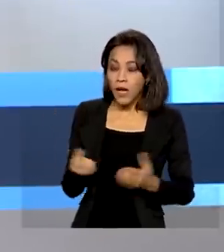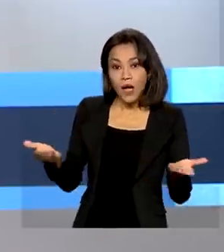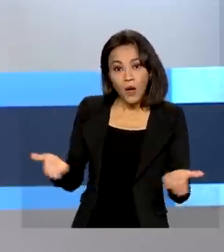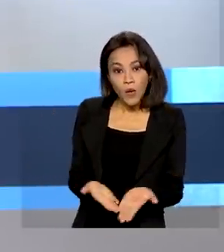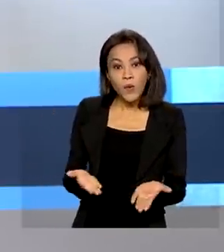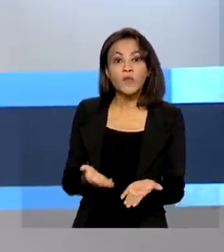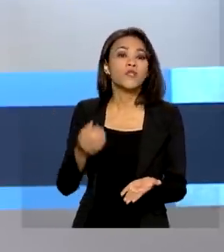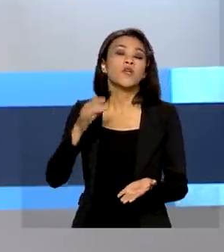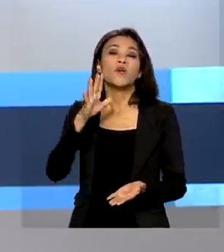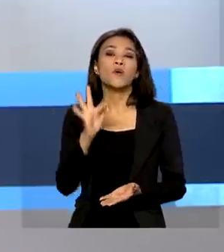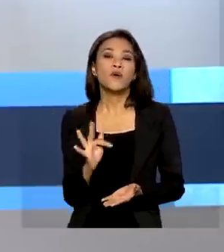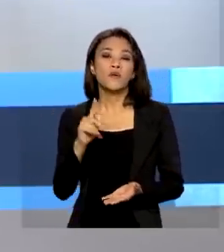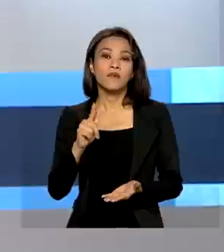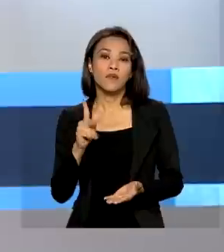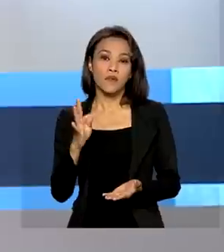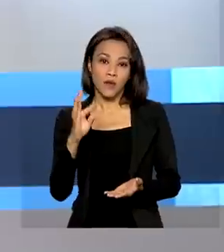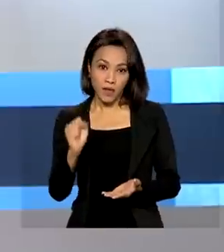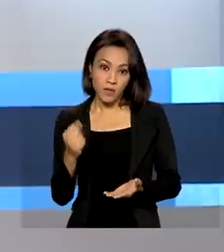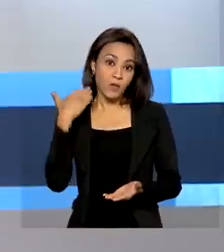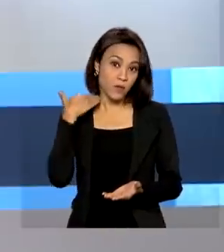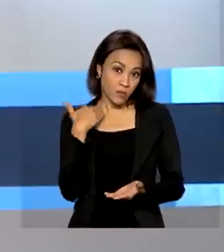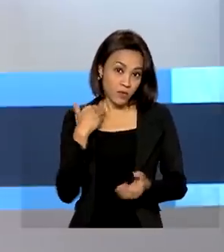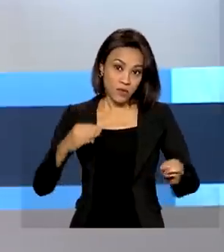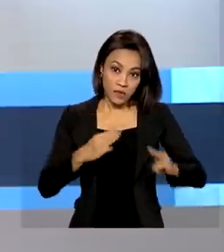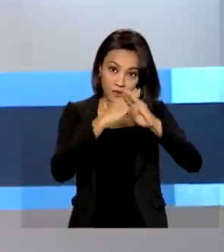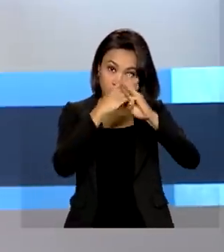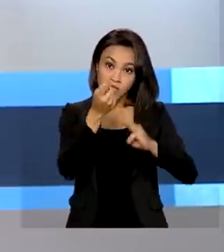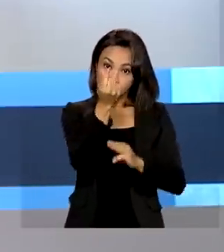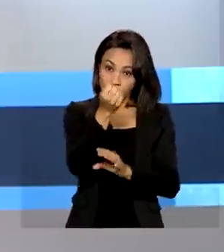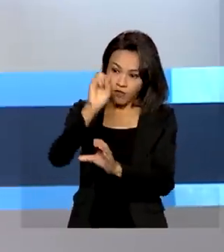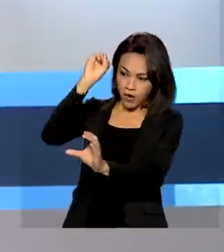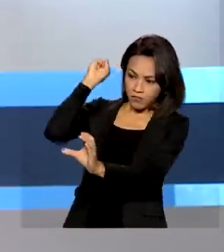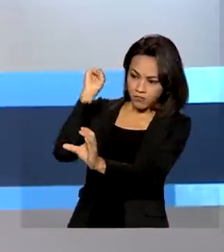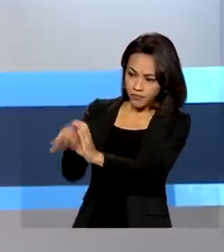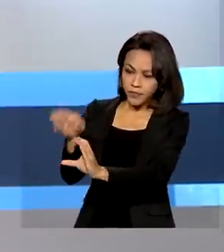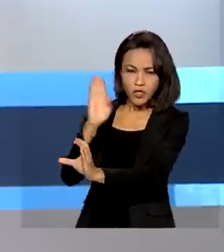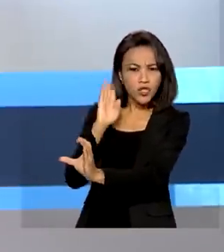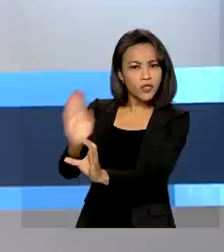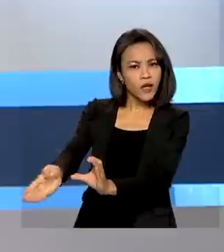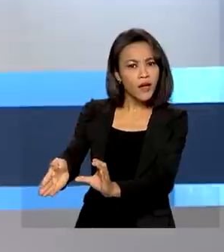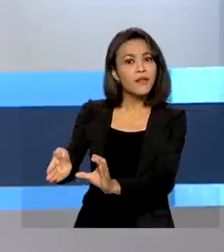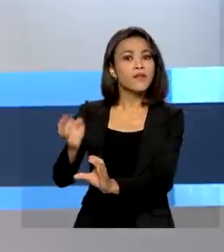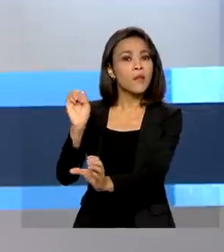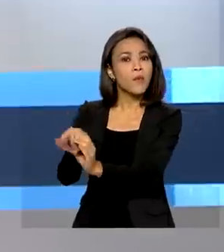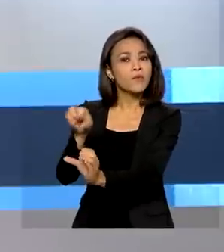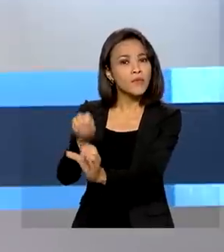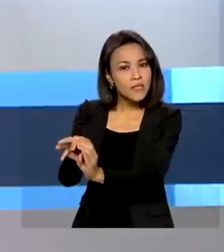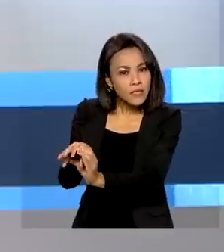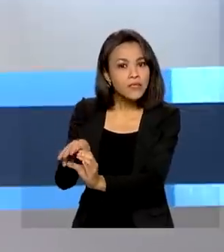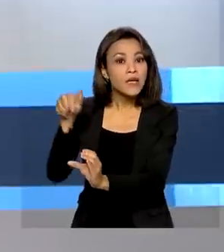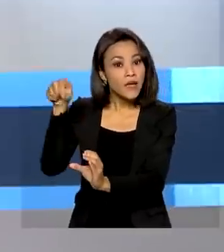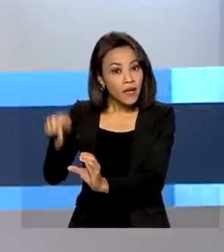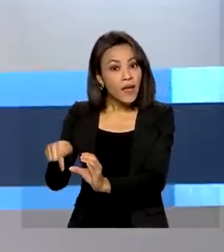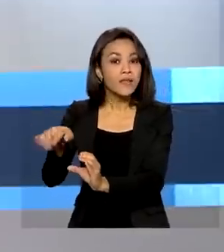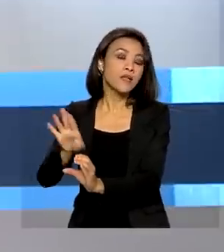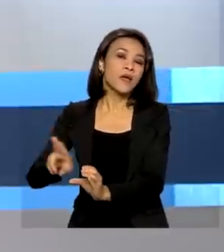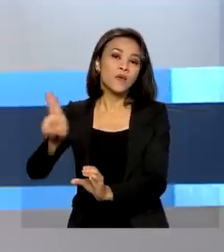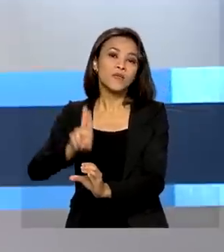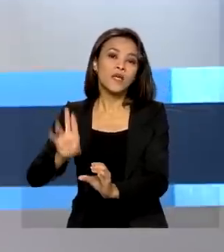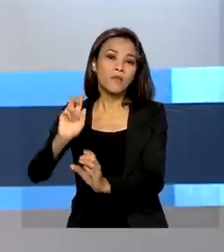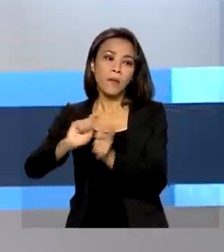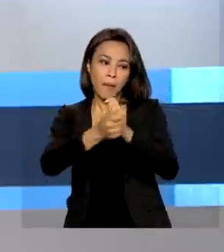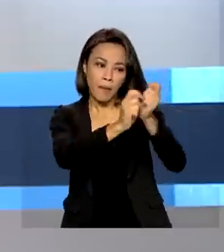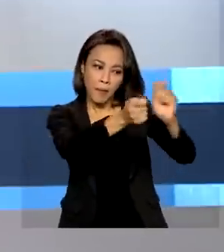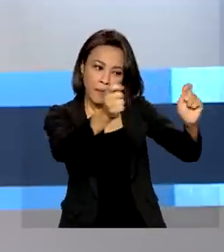Extraordinário. A Caixa Econômica Federal vai depositar automaticamente o dinheiro na conta poupança digital, que é usada para o pagamento de